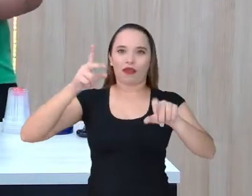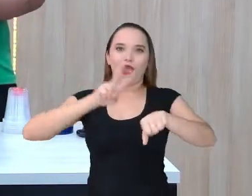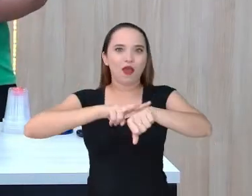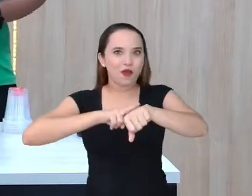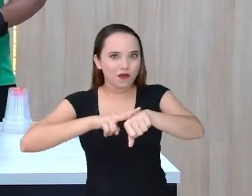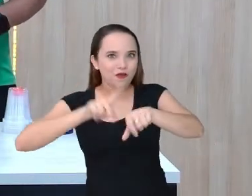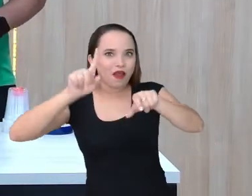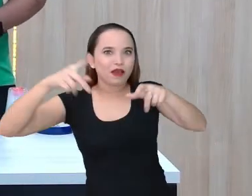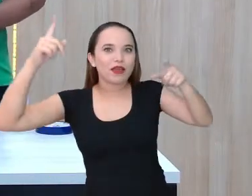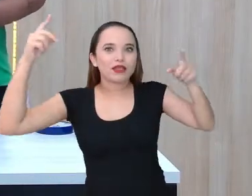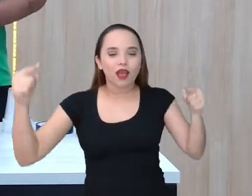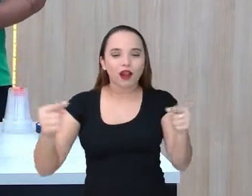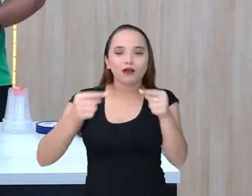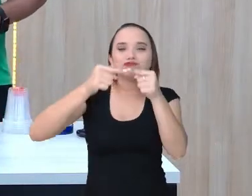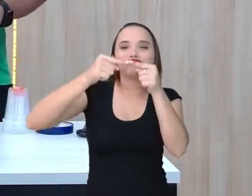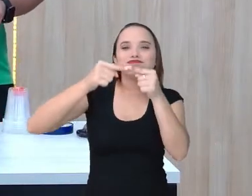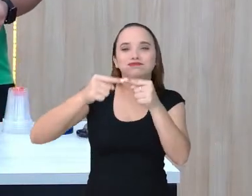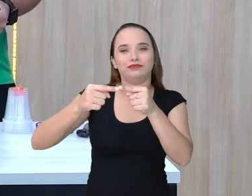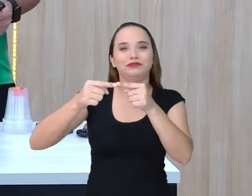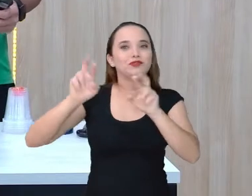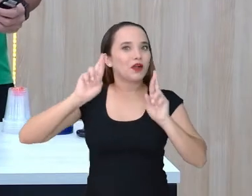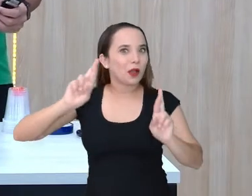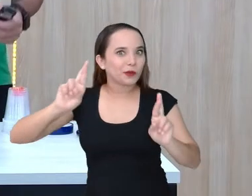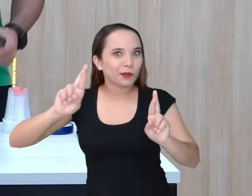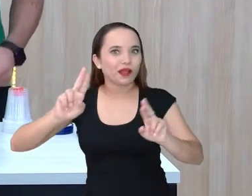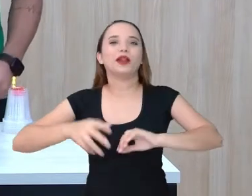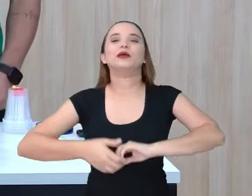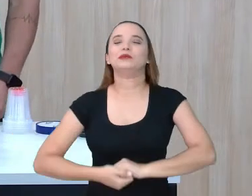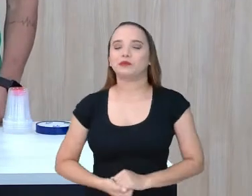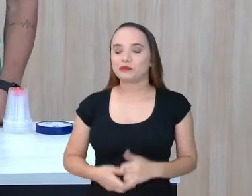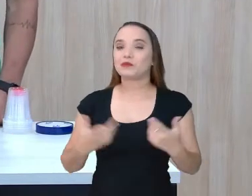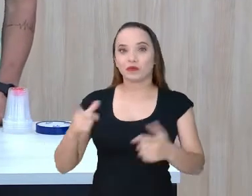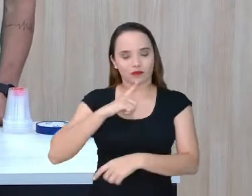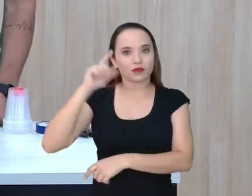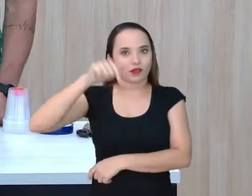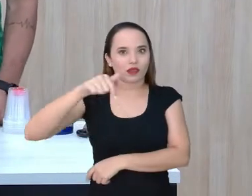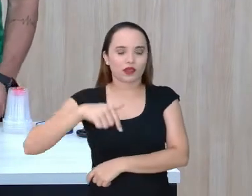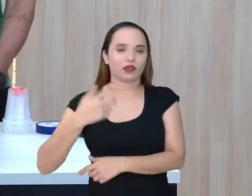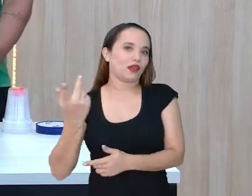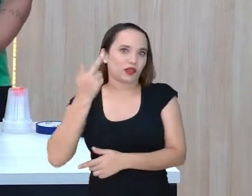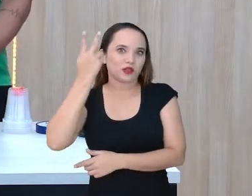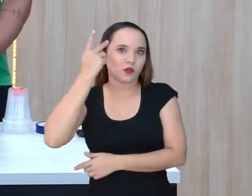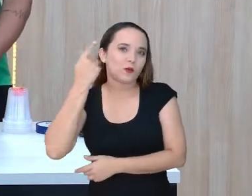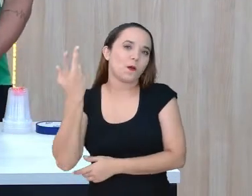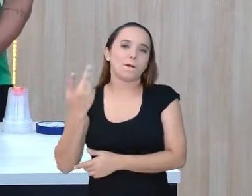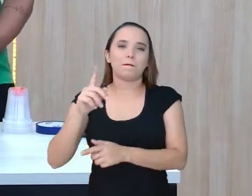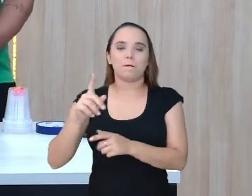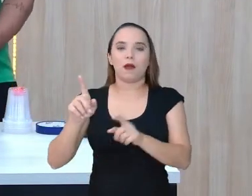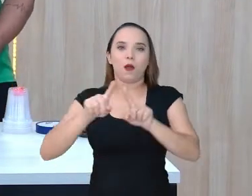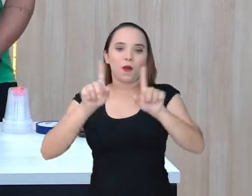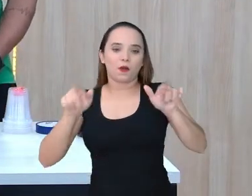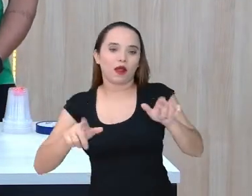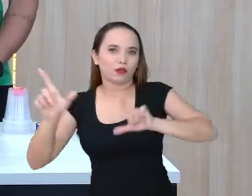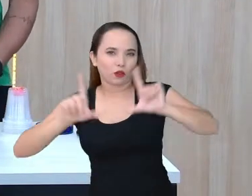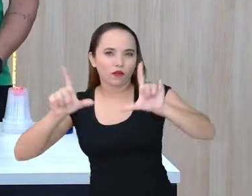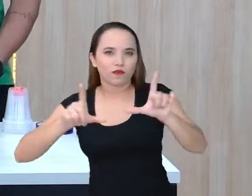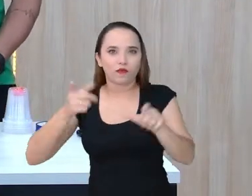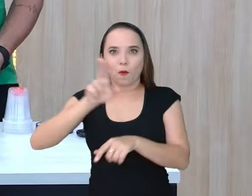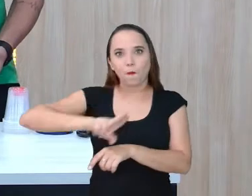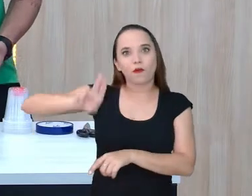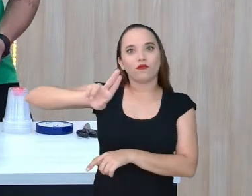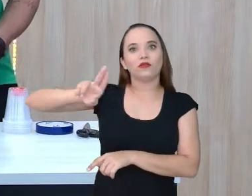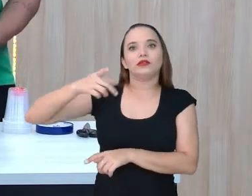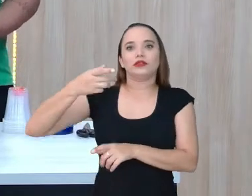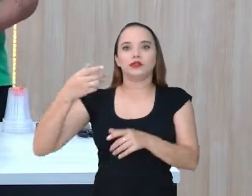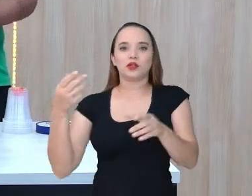né, para a gente. Então, está aqui, geralmente nos programas de TV, vocês veem aí as pessoas com aquela taça, né, um copo bonito, assim,